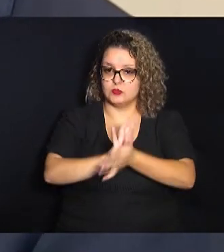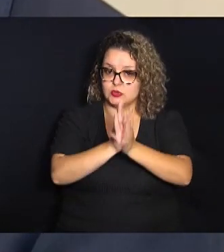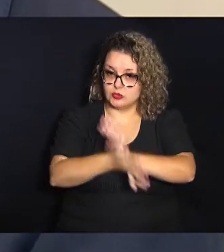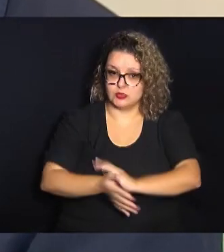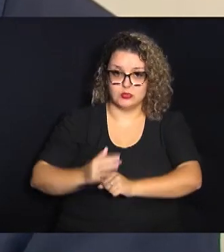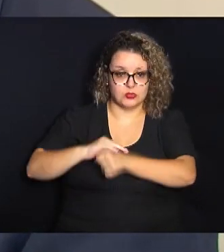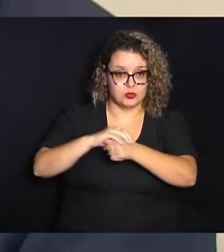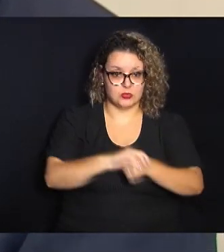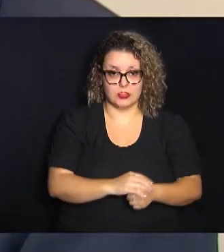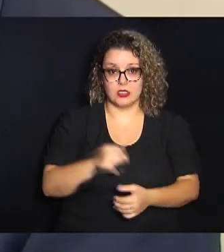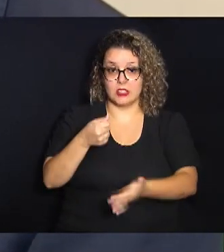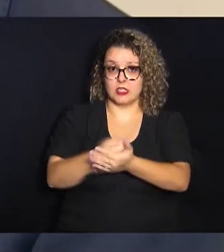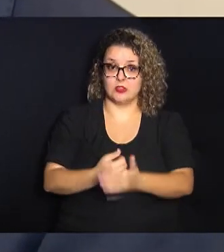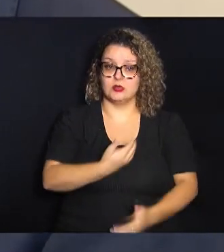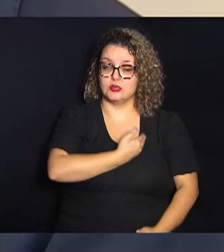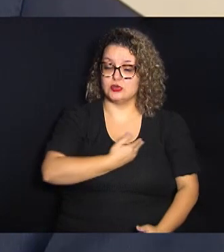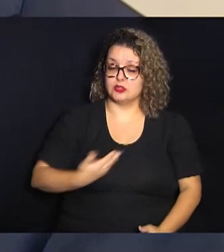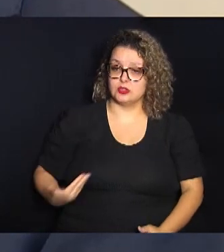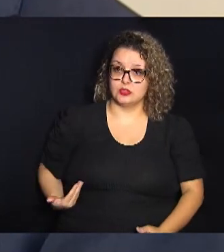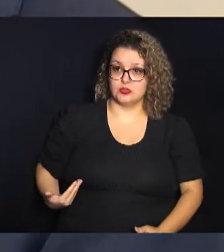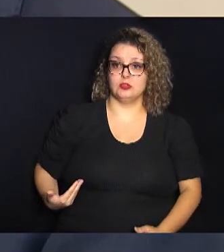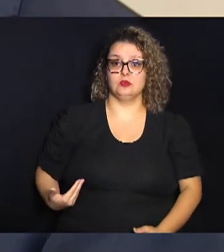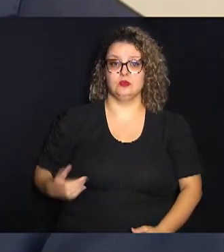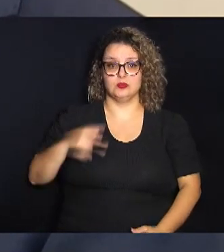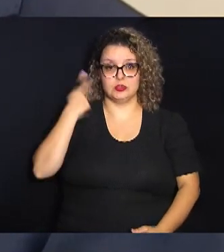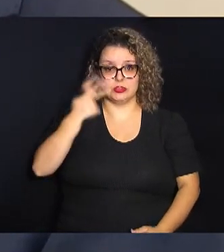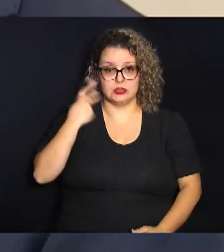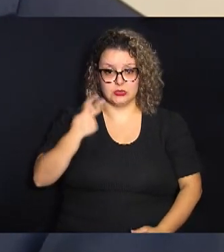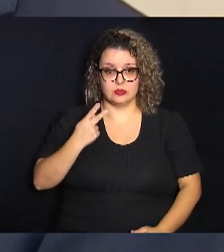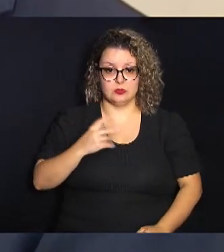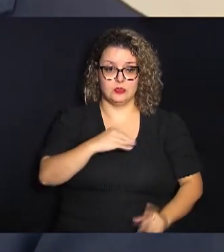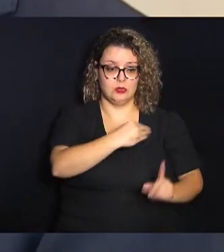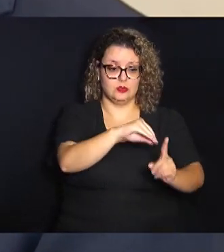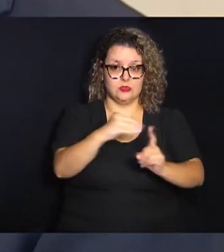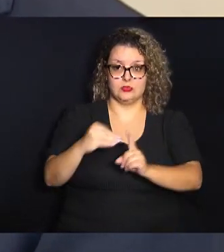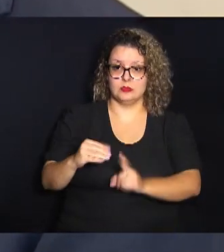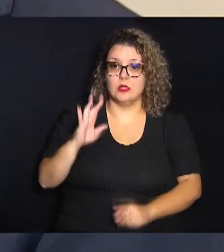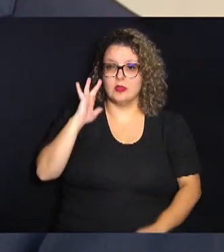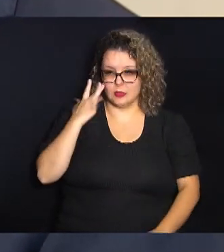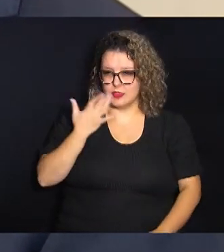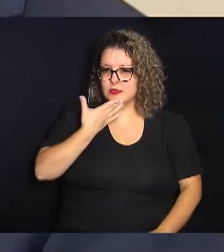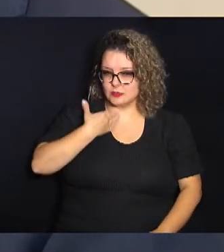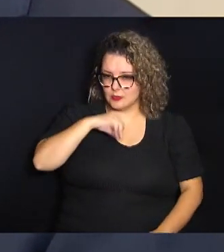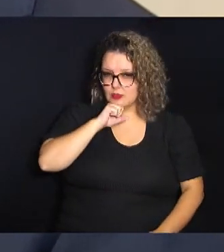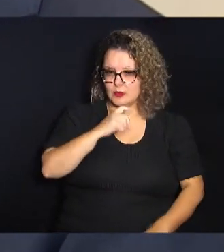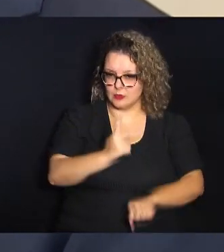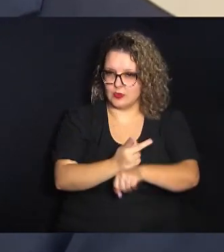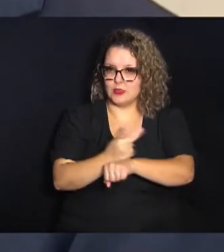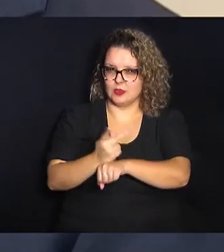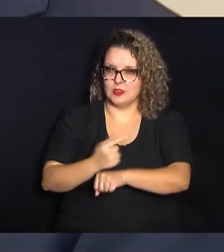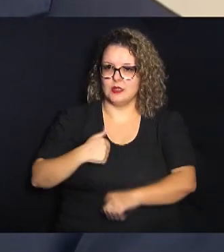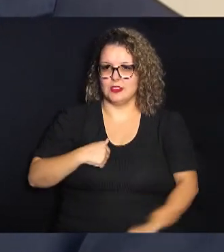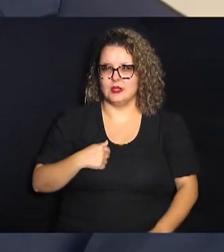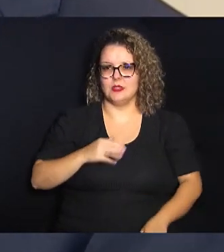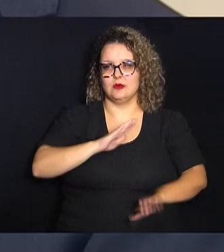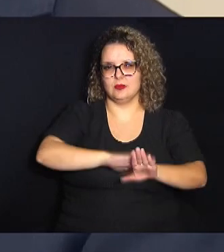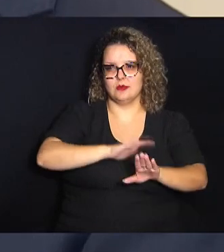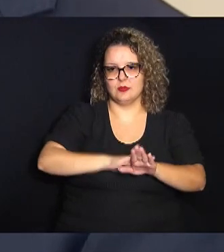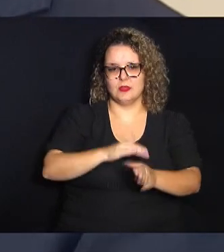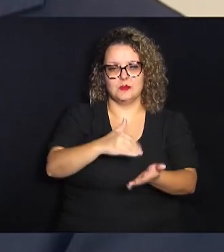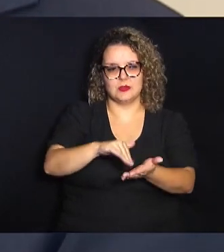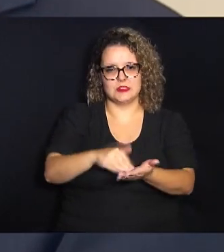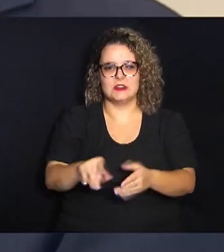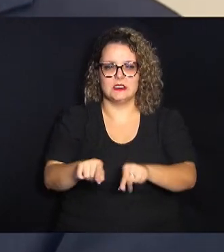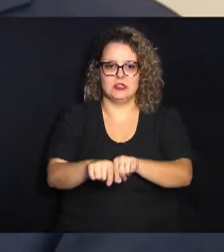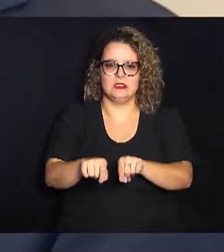políticas públicas à população mais carente. Acho que isso o meu pai buscava e eu procuro na minha função de secretário também,